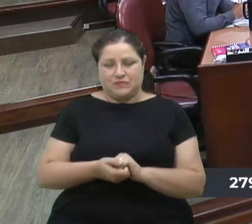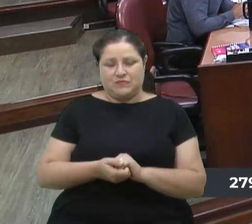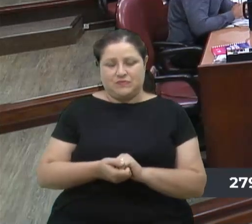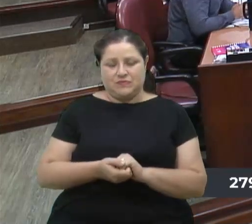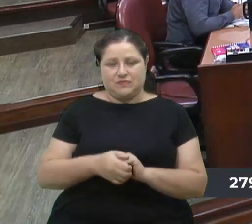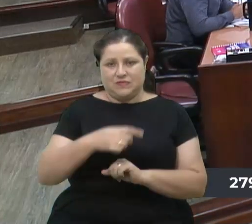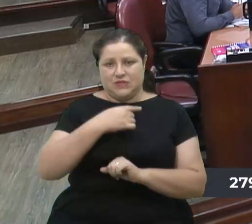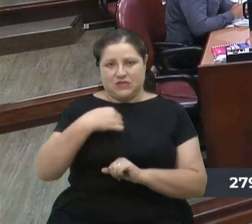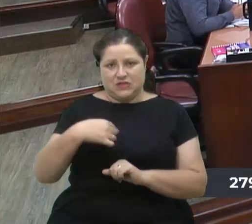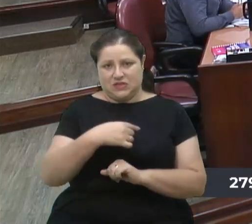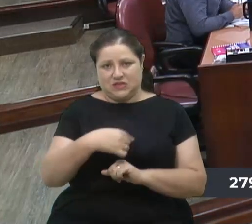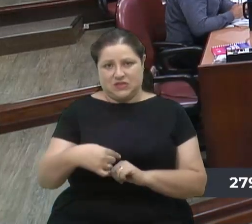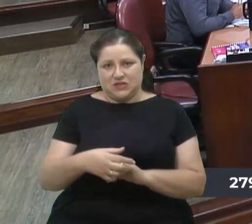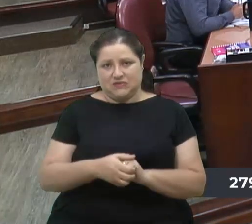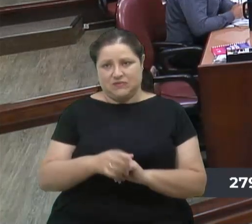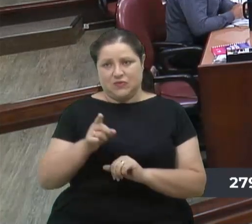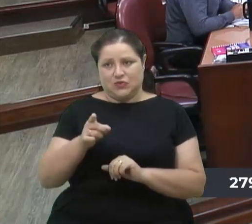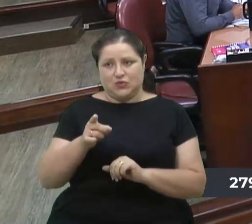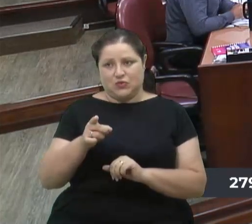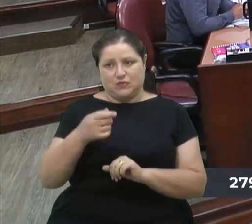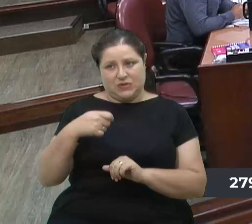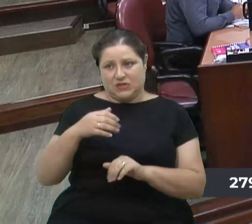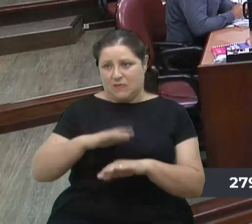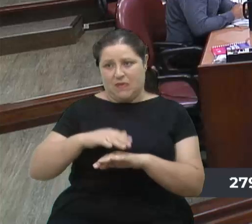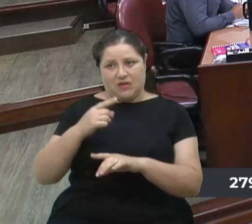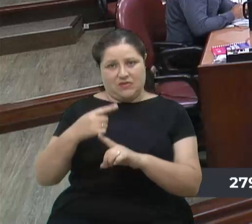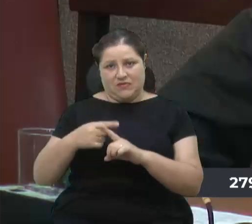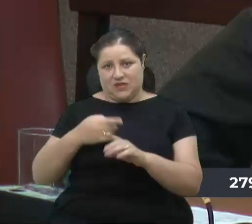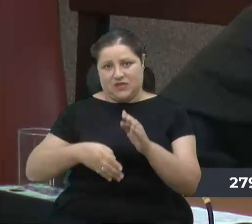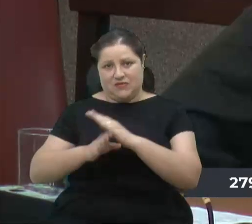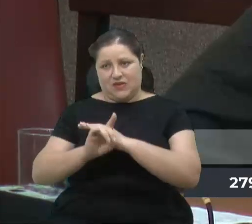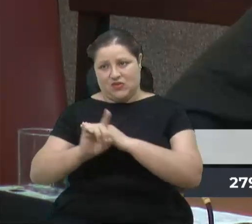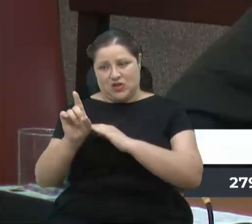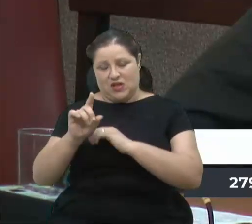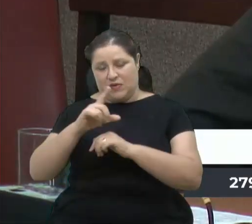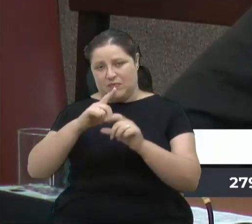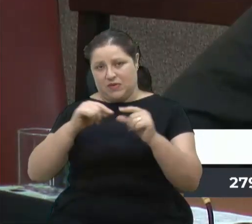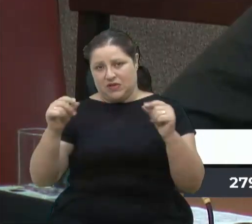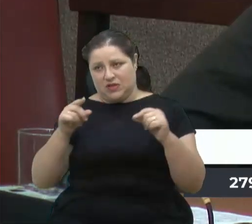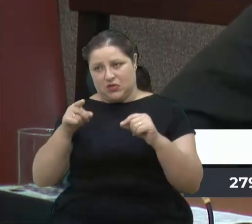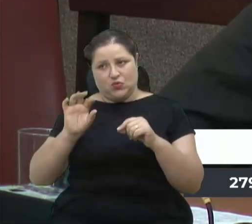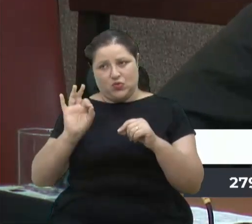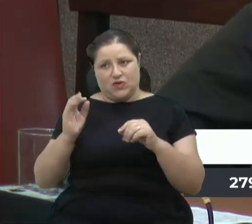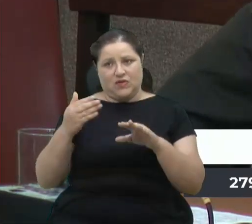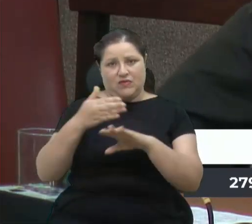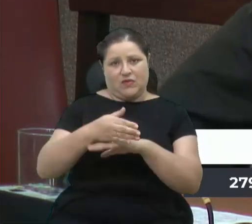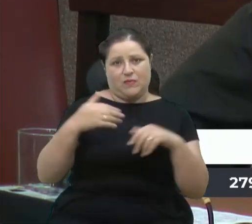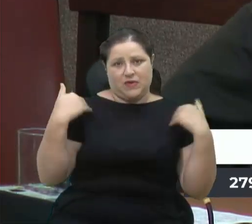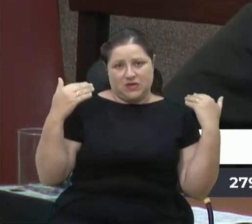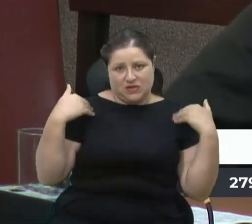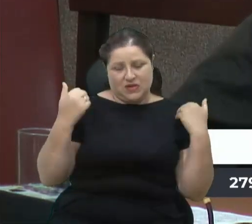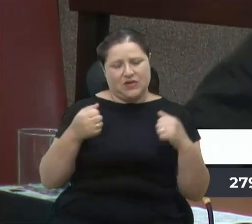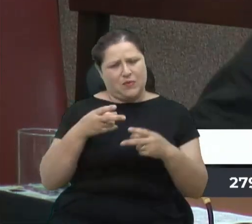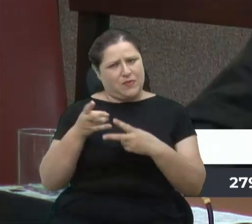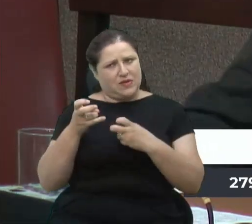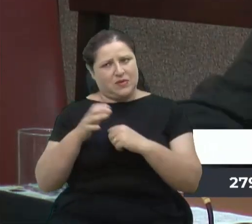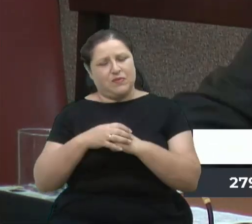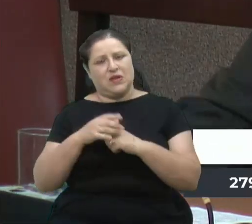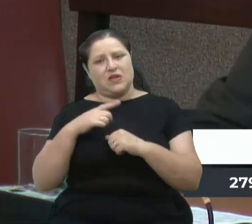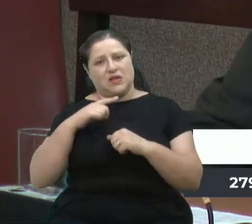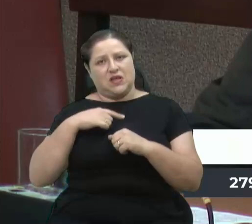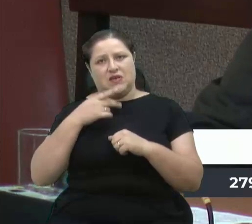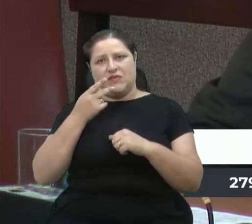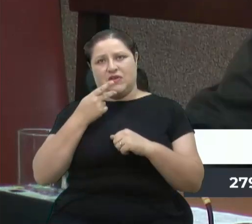o senhor não foi a passeio, não. Pelo que eu estou percebendo aí, tem um ditado que a gente fala no mundo de